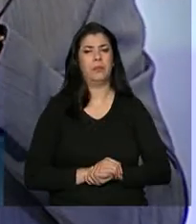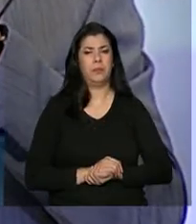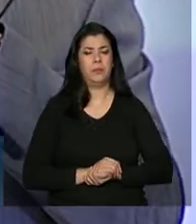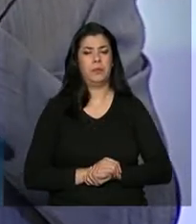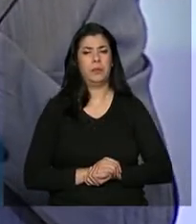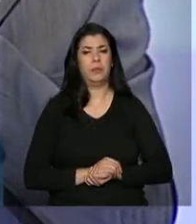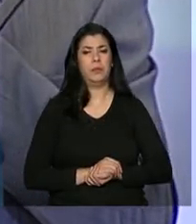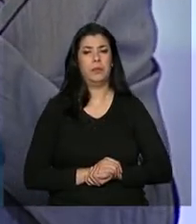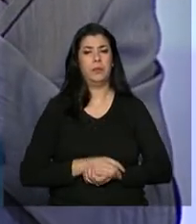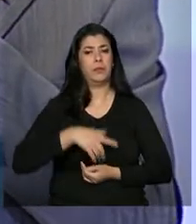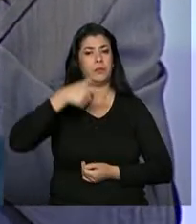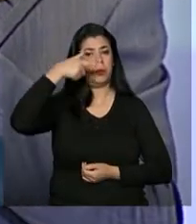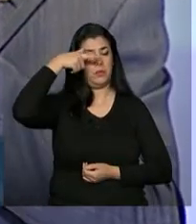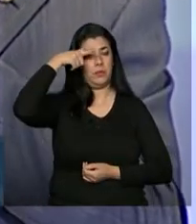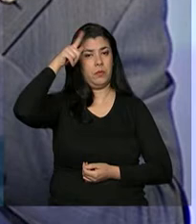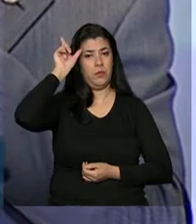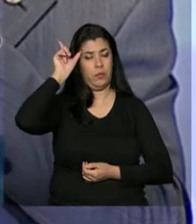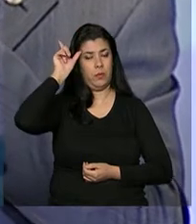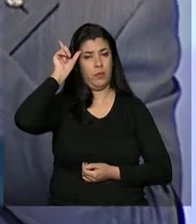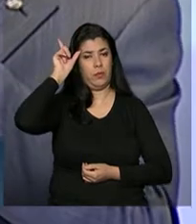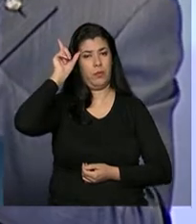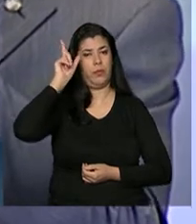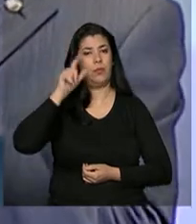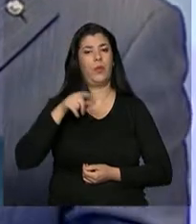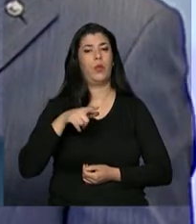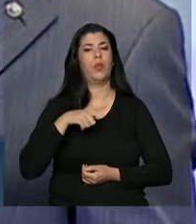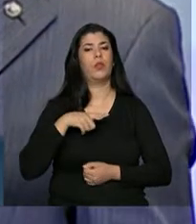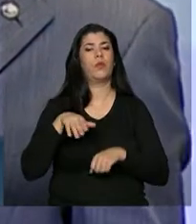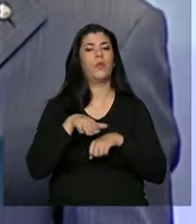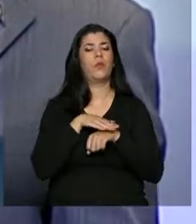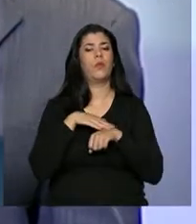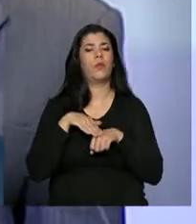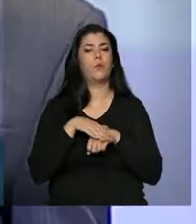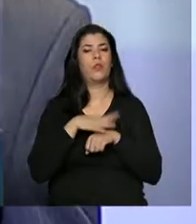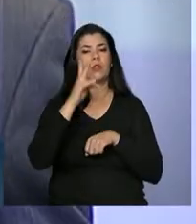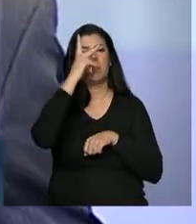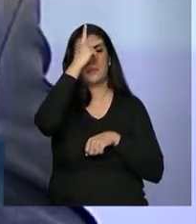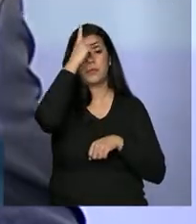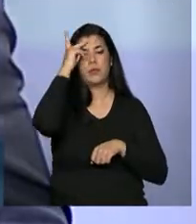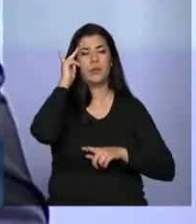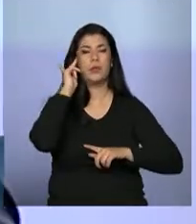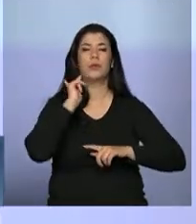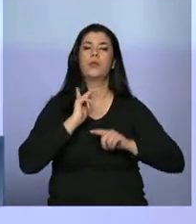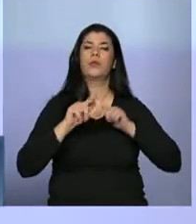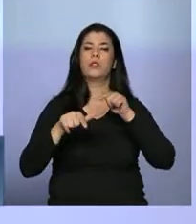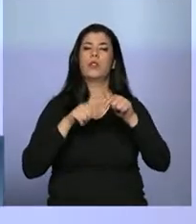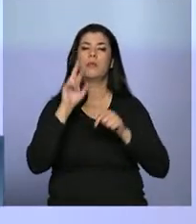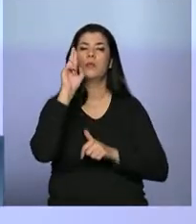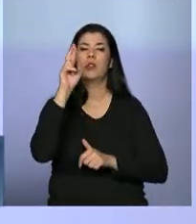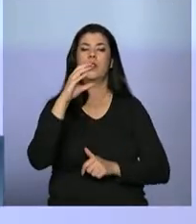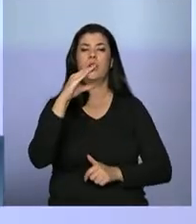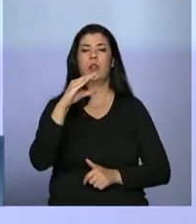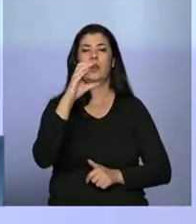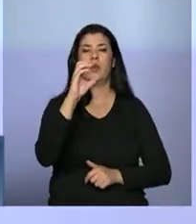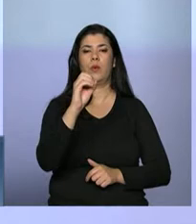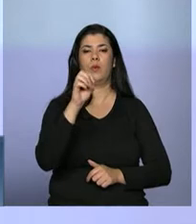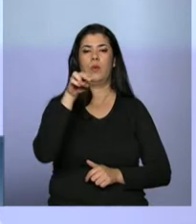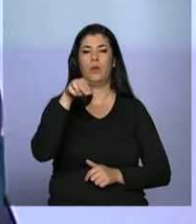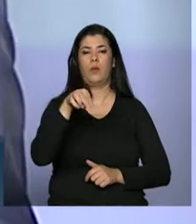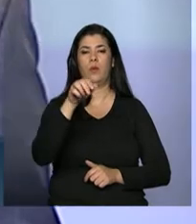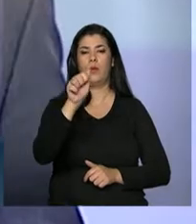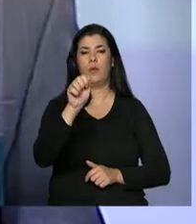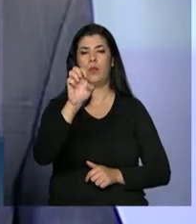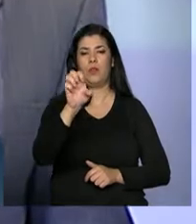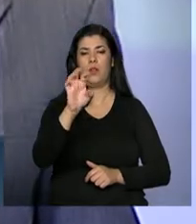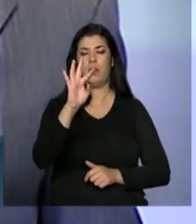Ontem, falando aos procuradores que atuam na Conaete, fiz questão de dividir